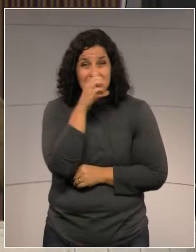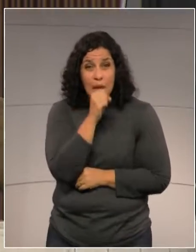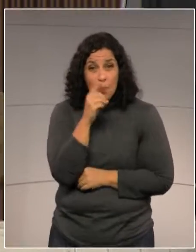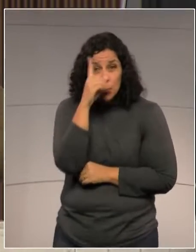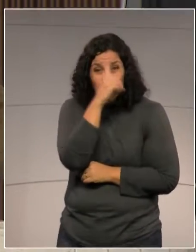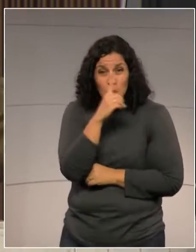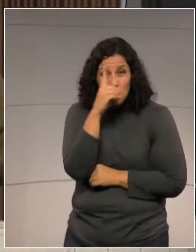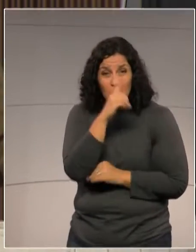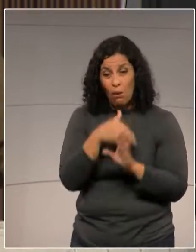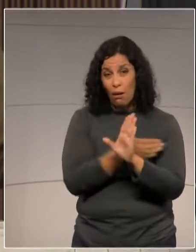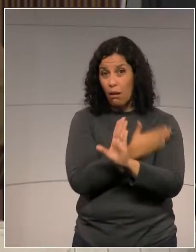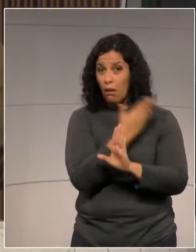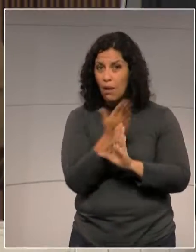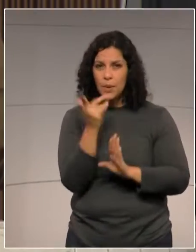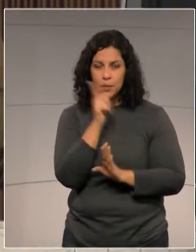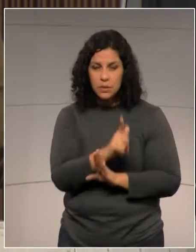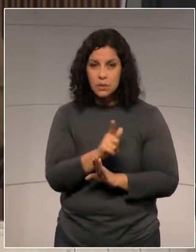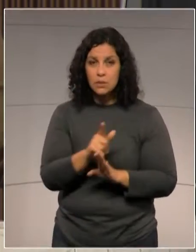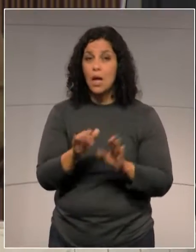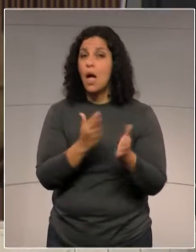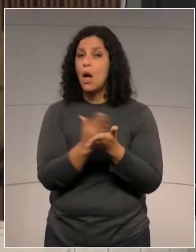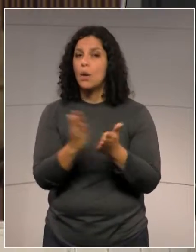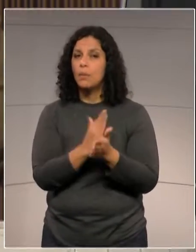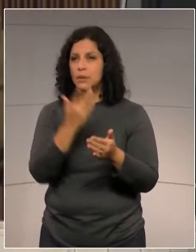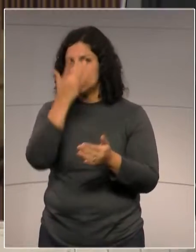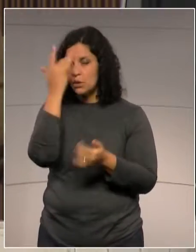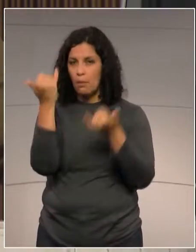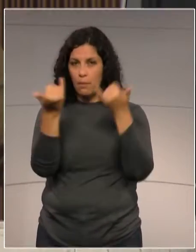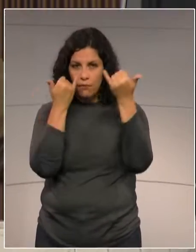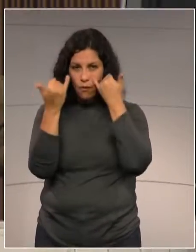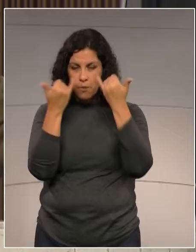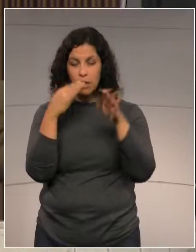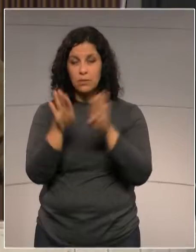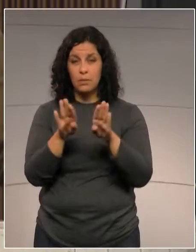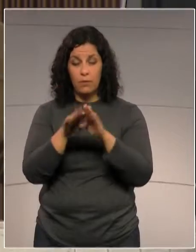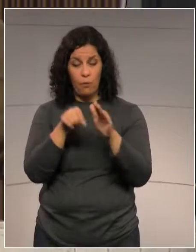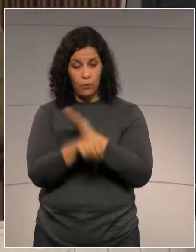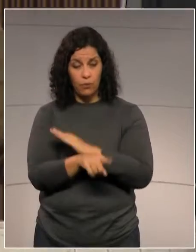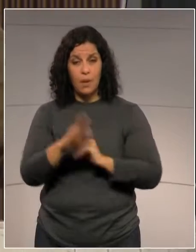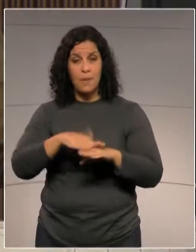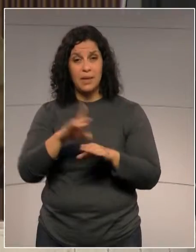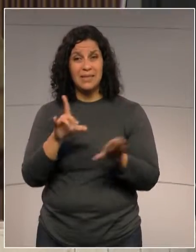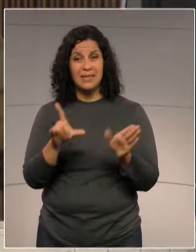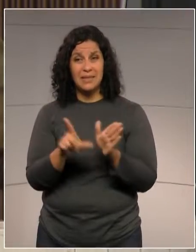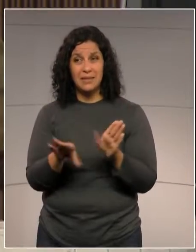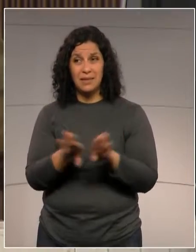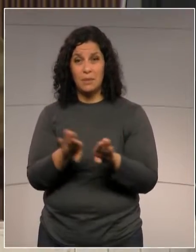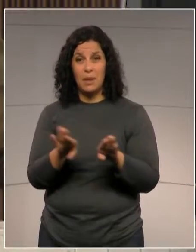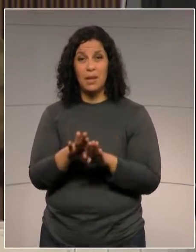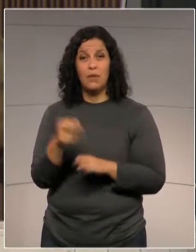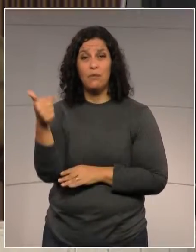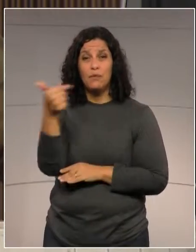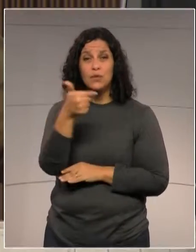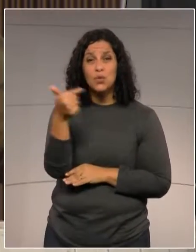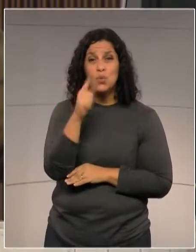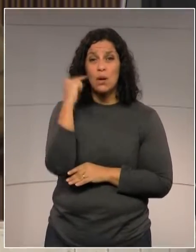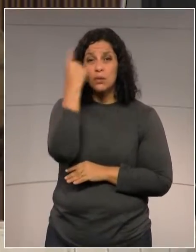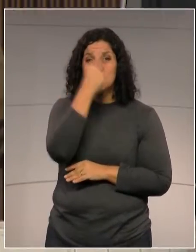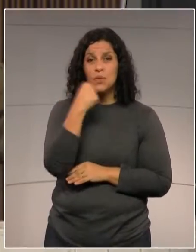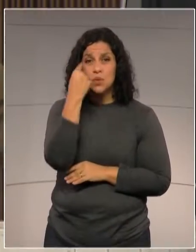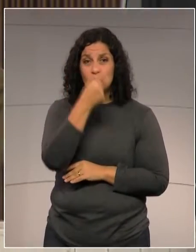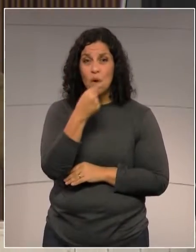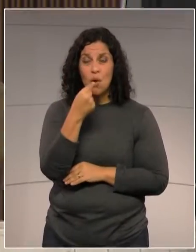Segundo informações superficiais, eu vou me aprofundar, deputado Jonas, no assunto. Após as 22 horas,